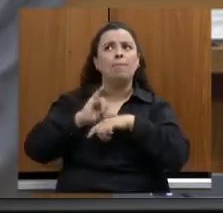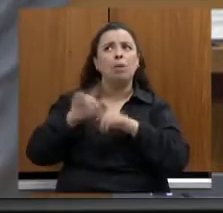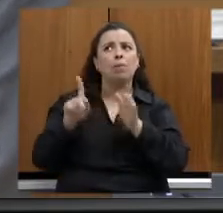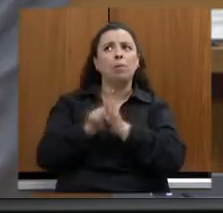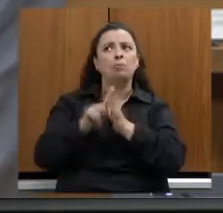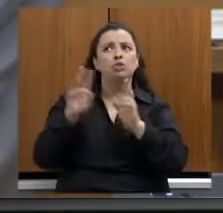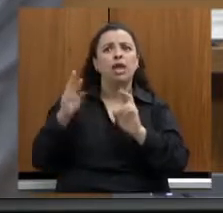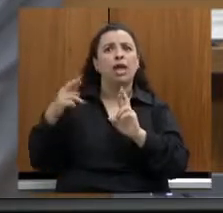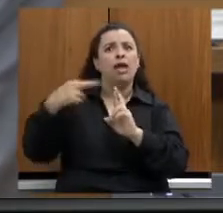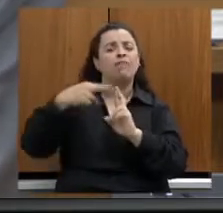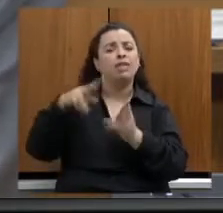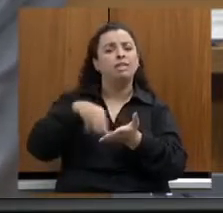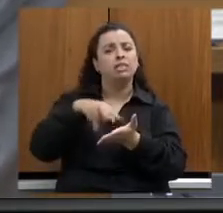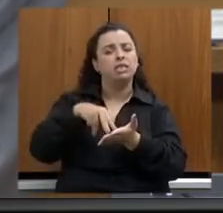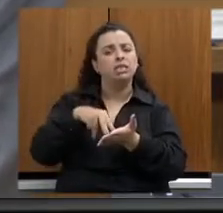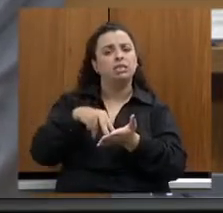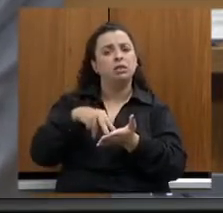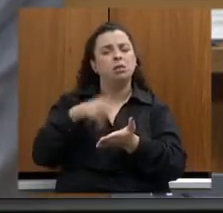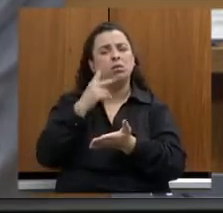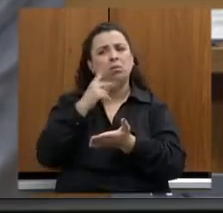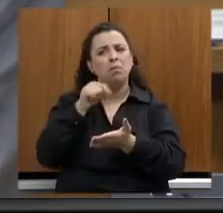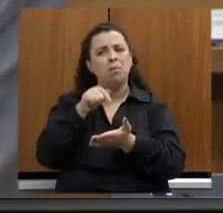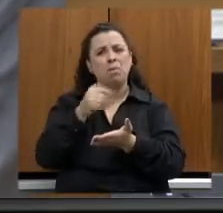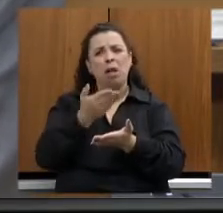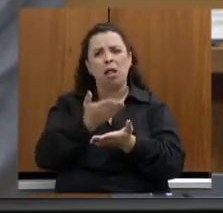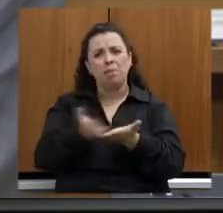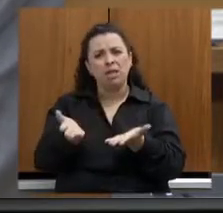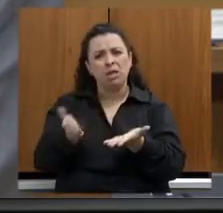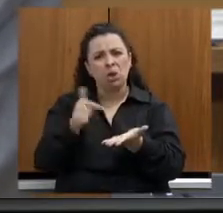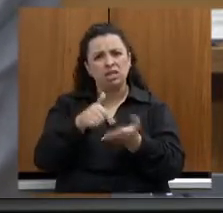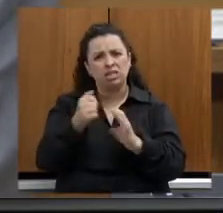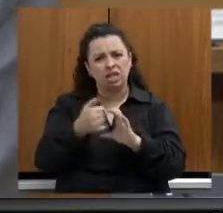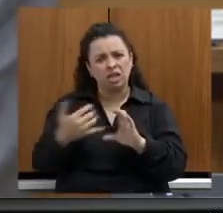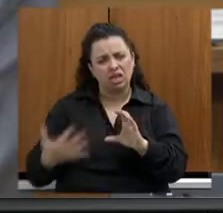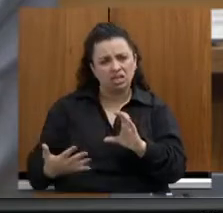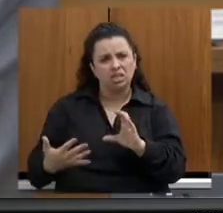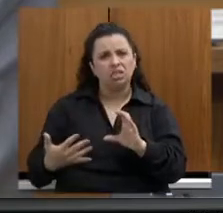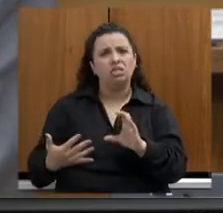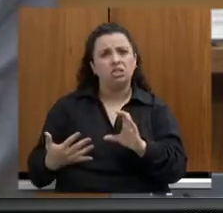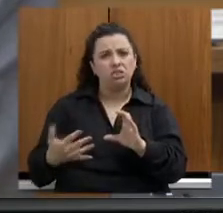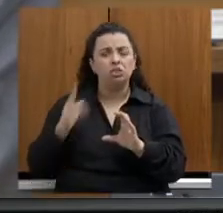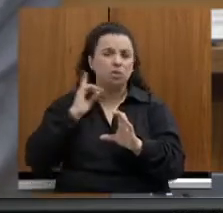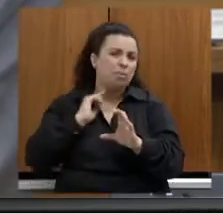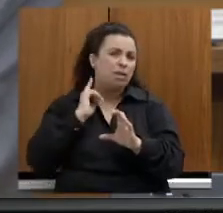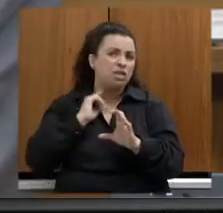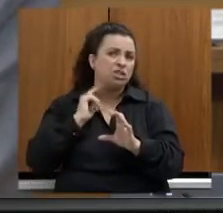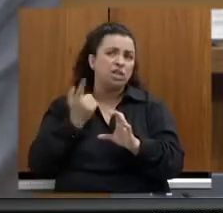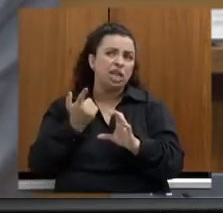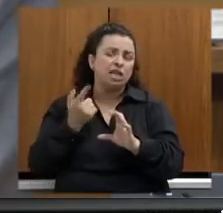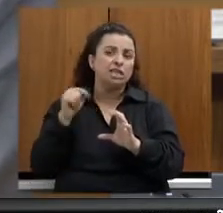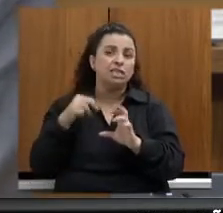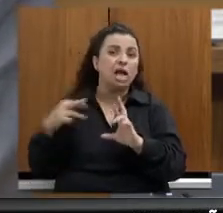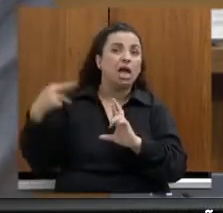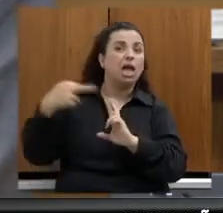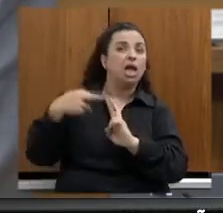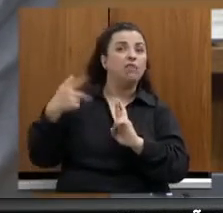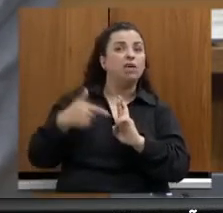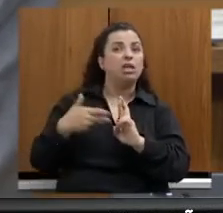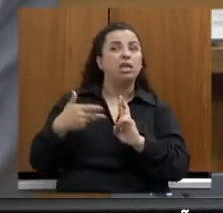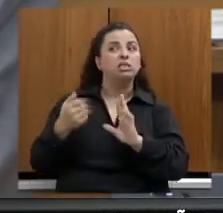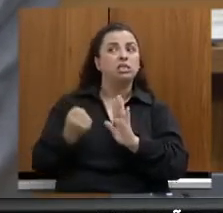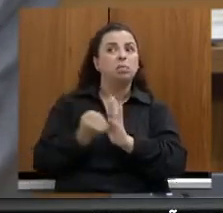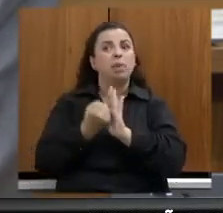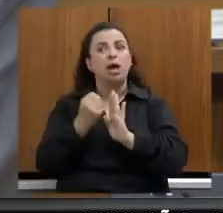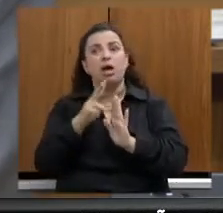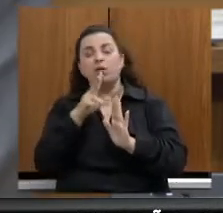Nós perdemos um pouco essa característica de Minas Gerais ter essa marca